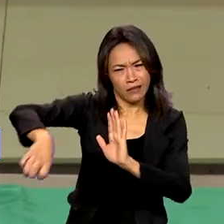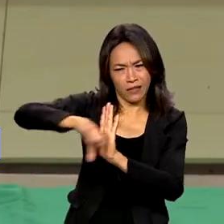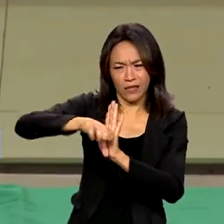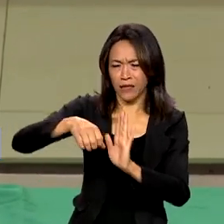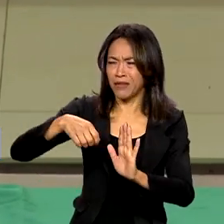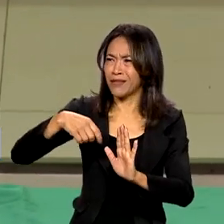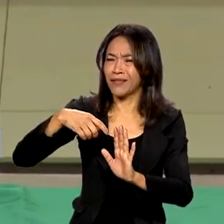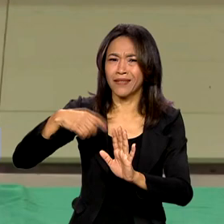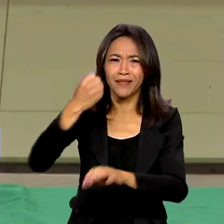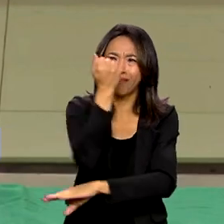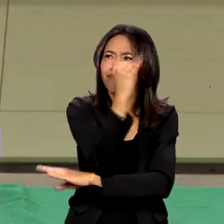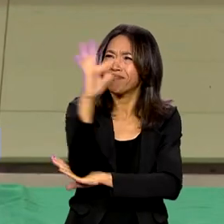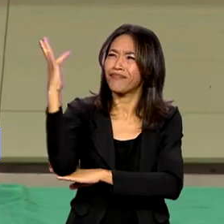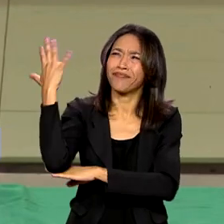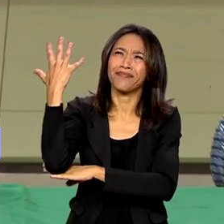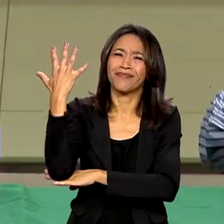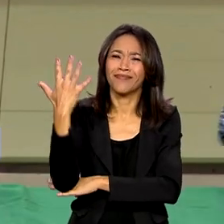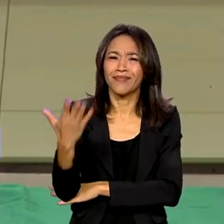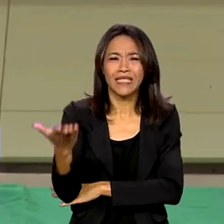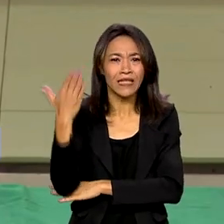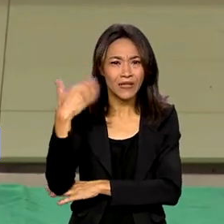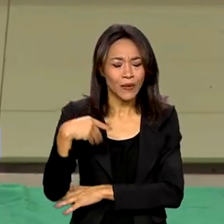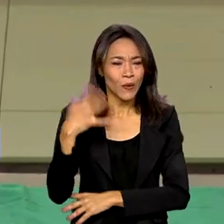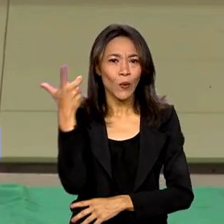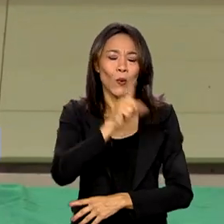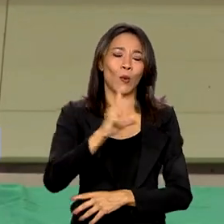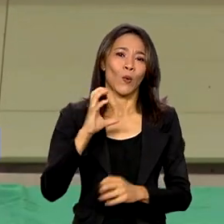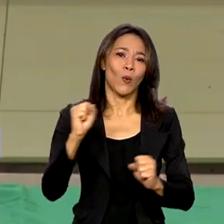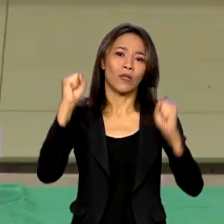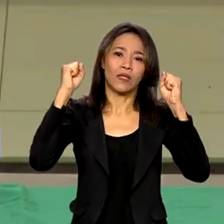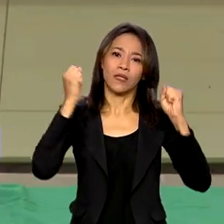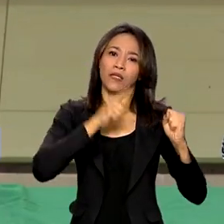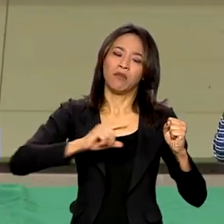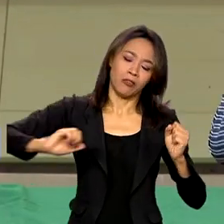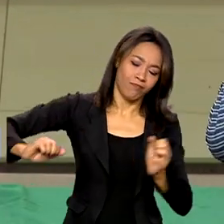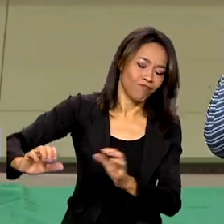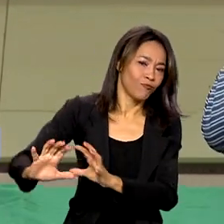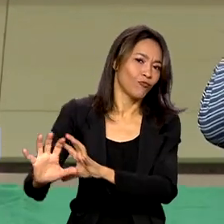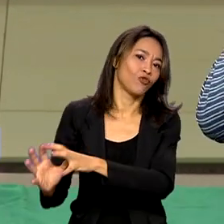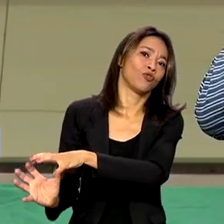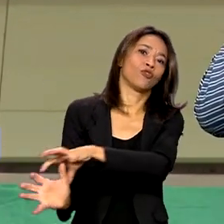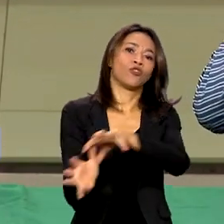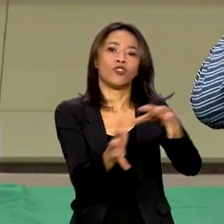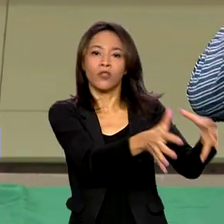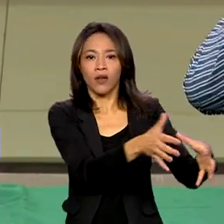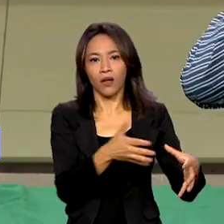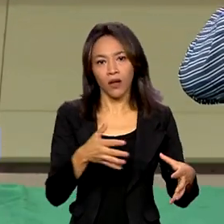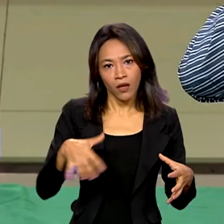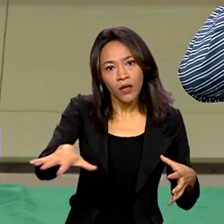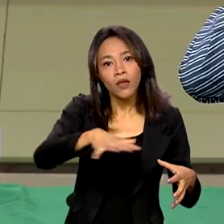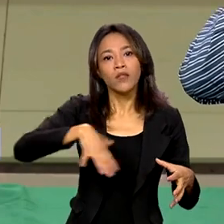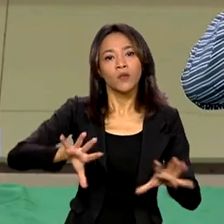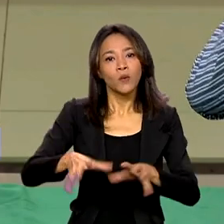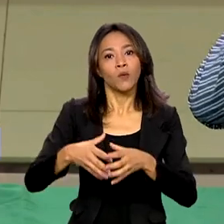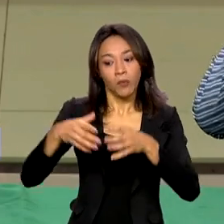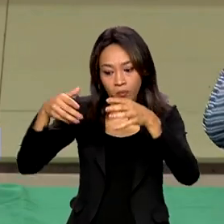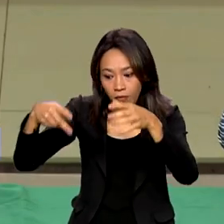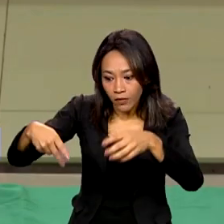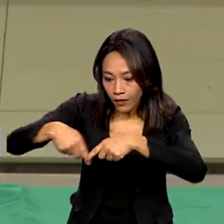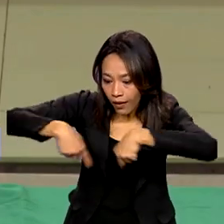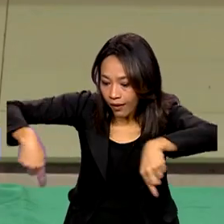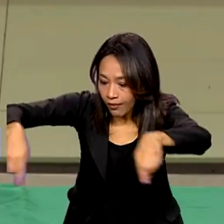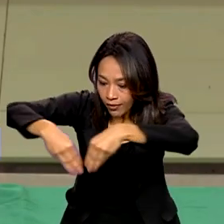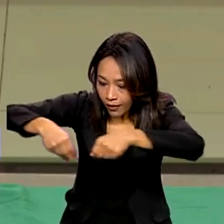ambientais. Isso é uma grande conquista para que nós tenhamos na terra indígena a